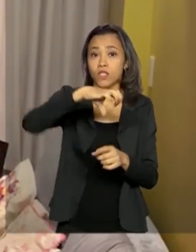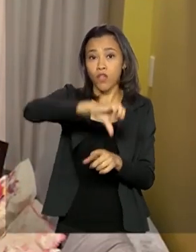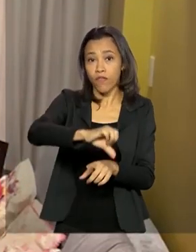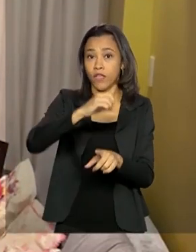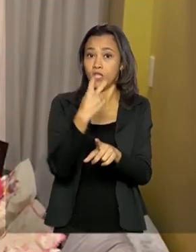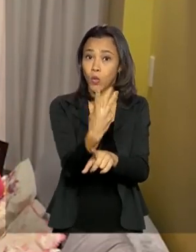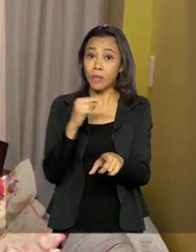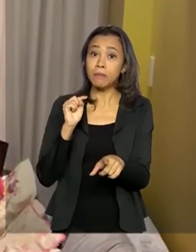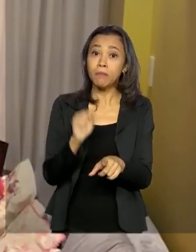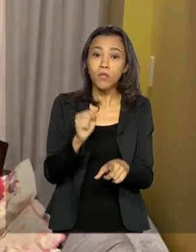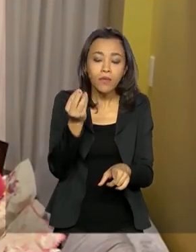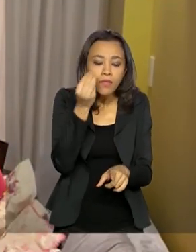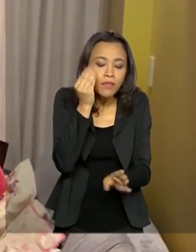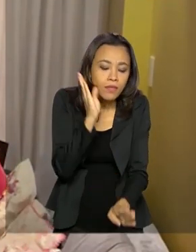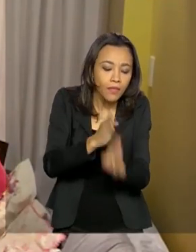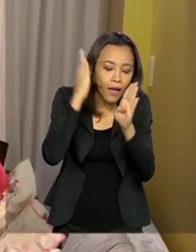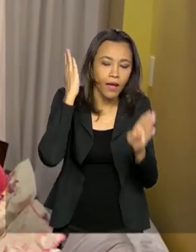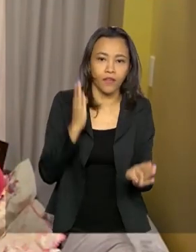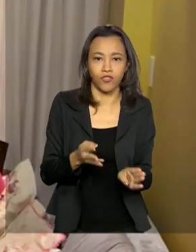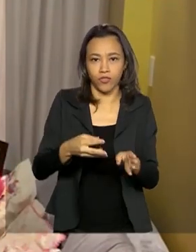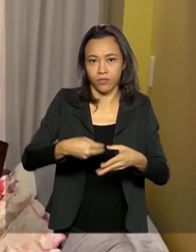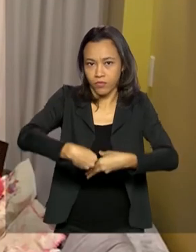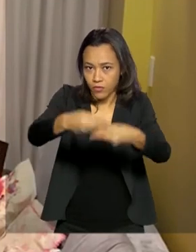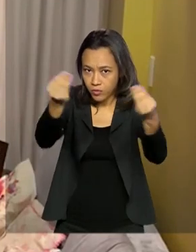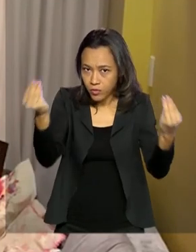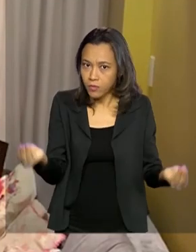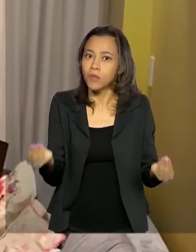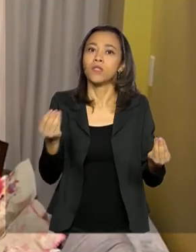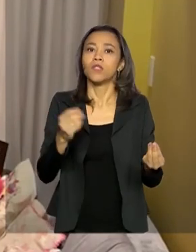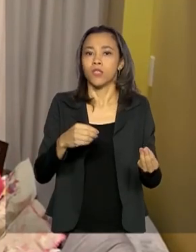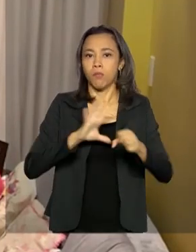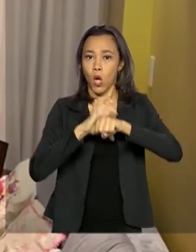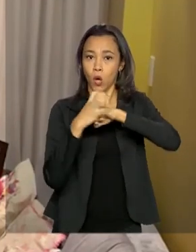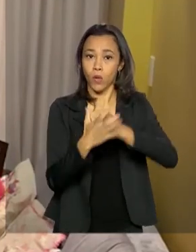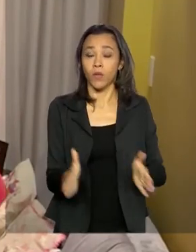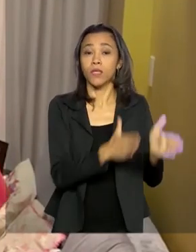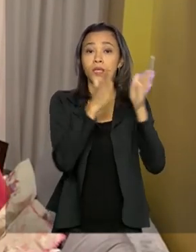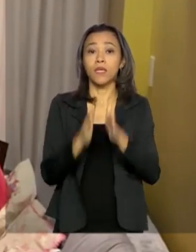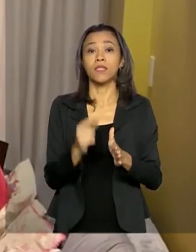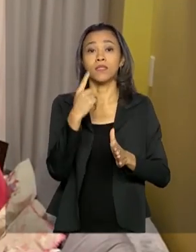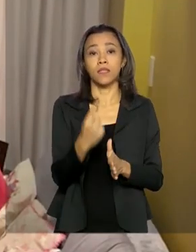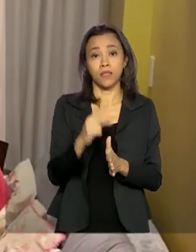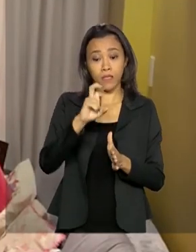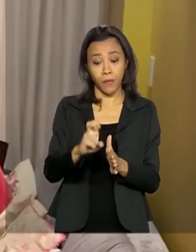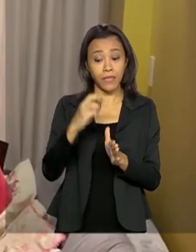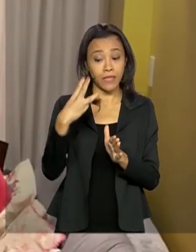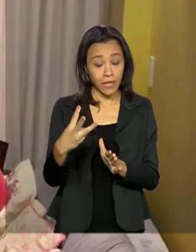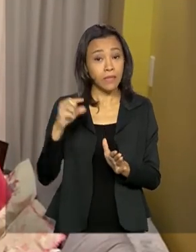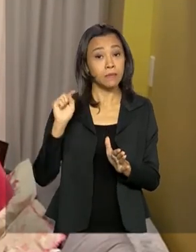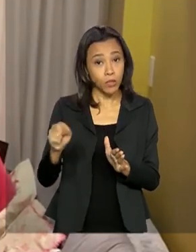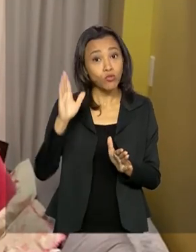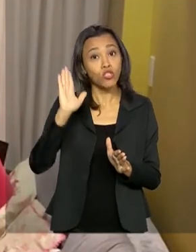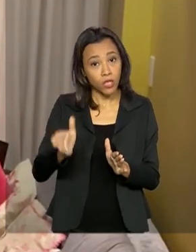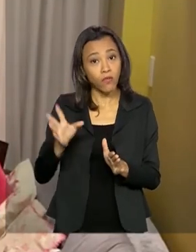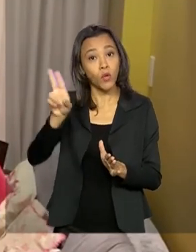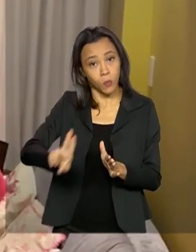mil testes exclusivos para coronavírus e 153 mil foram aplicados. Além disso, o